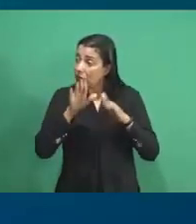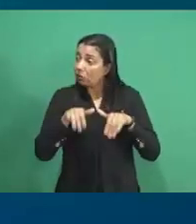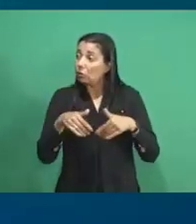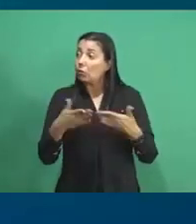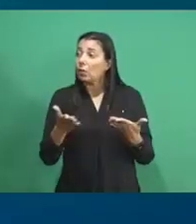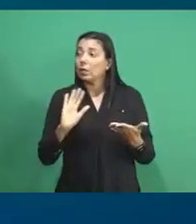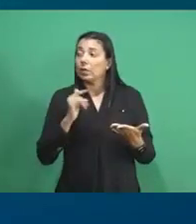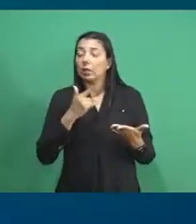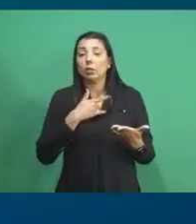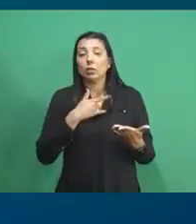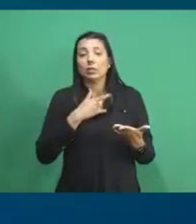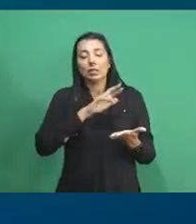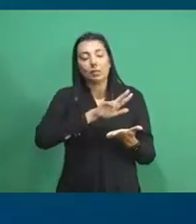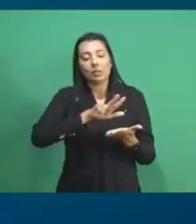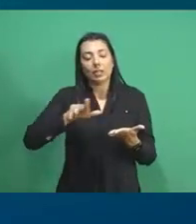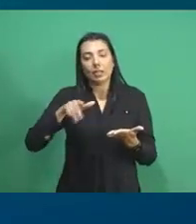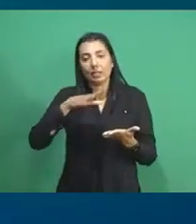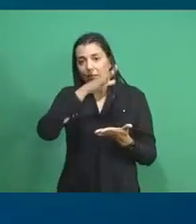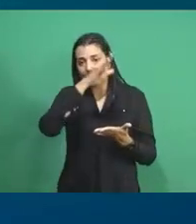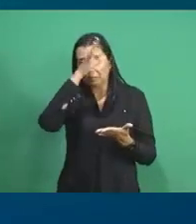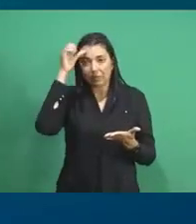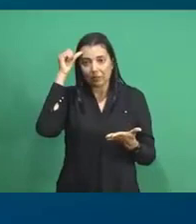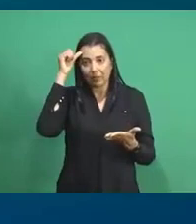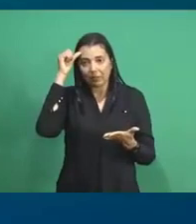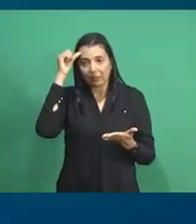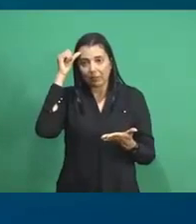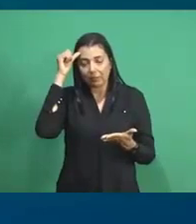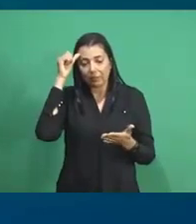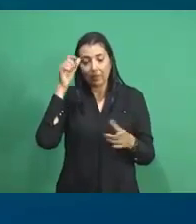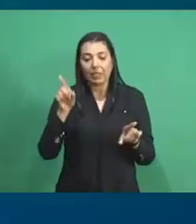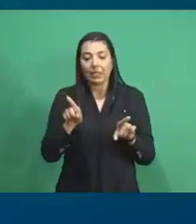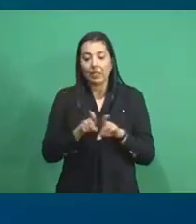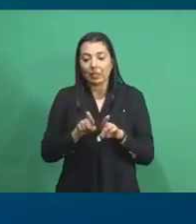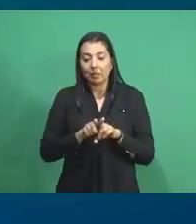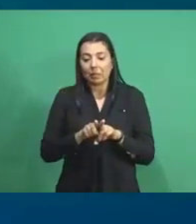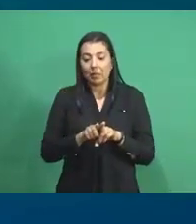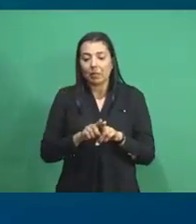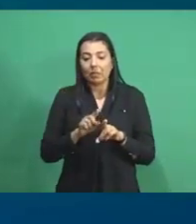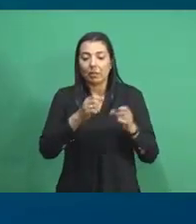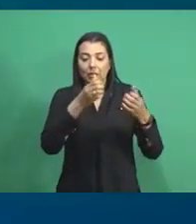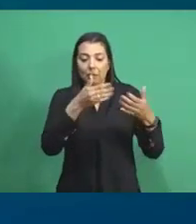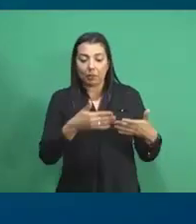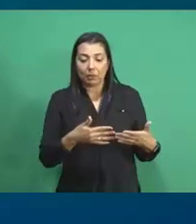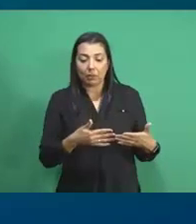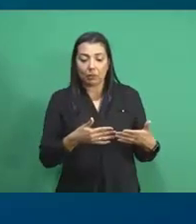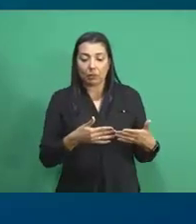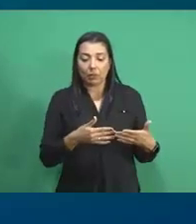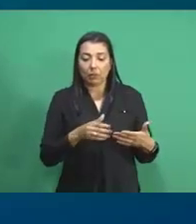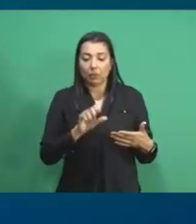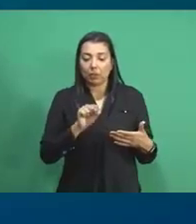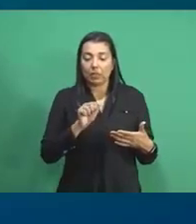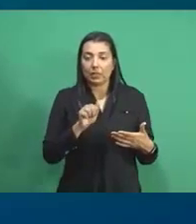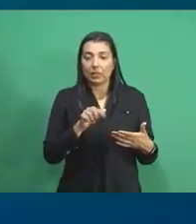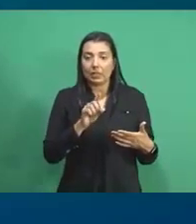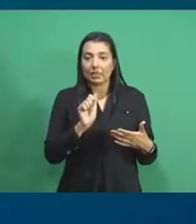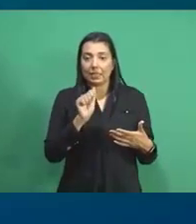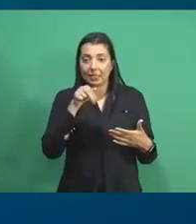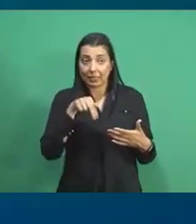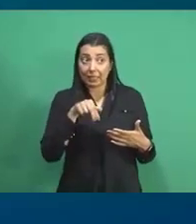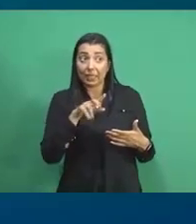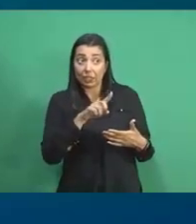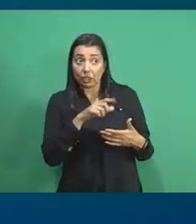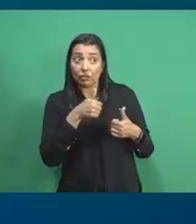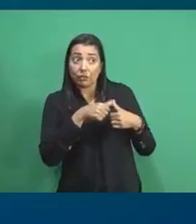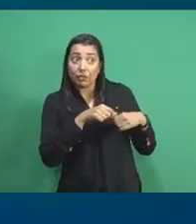à nossa biodiversidade amazônica. Inclusive, a senhora falou do estande. O estande